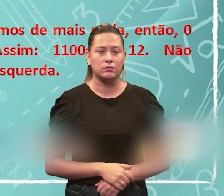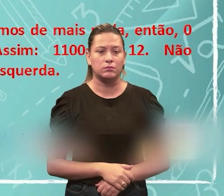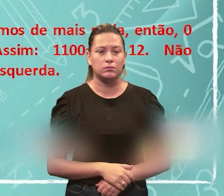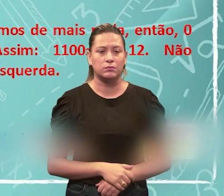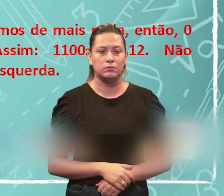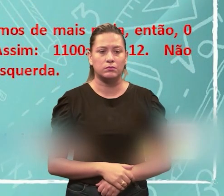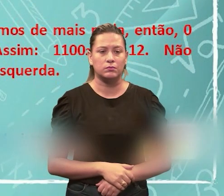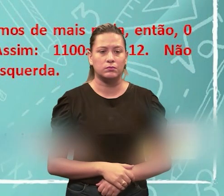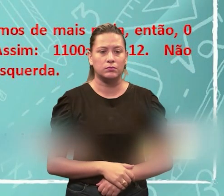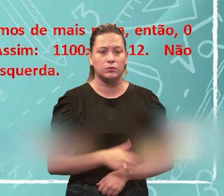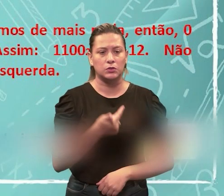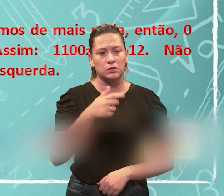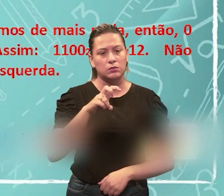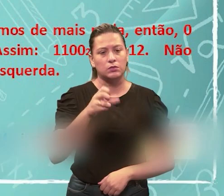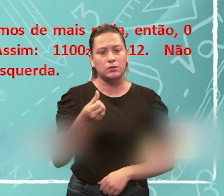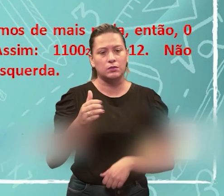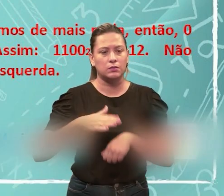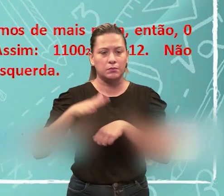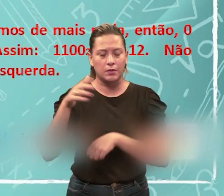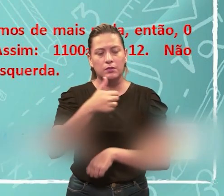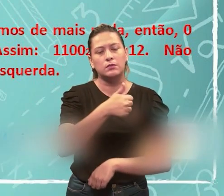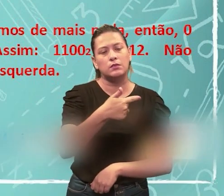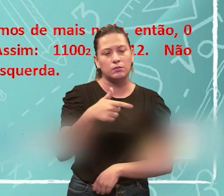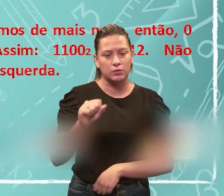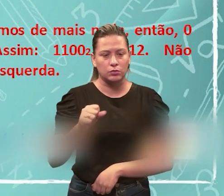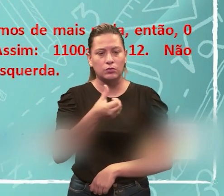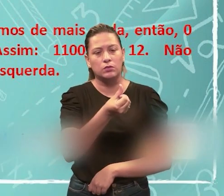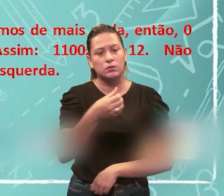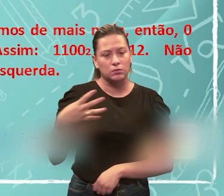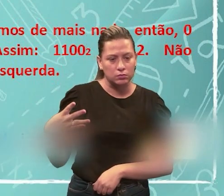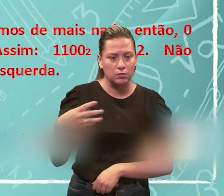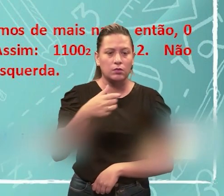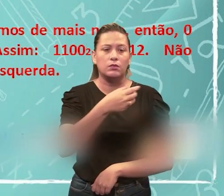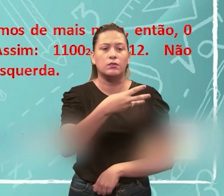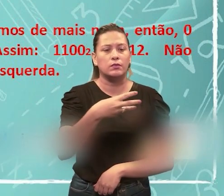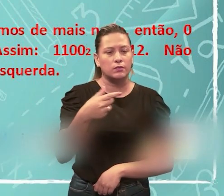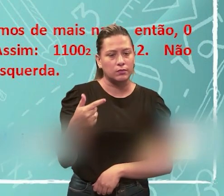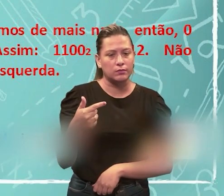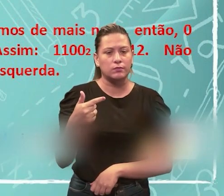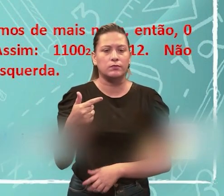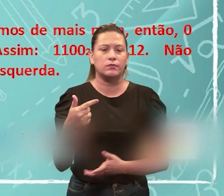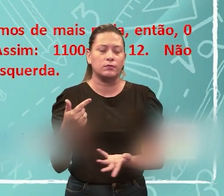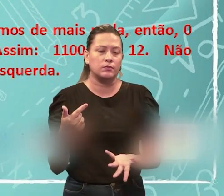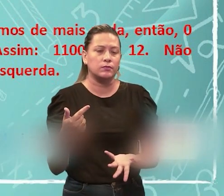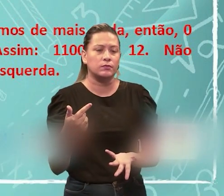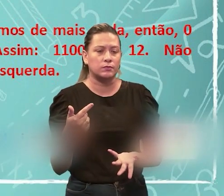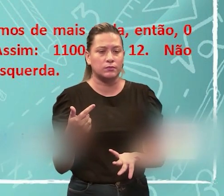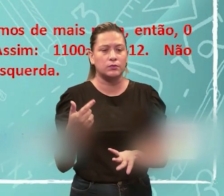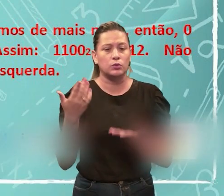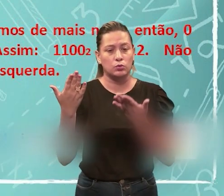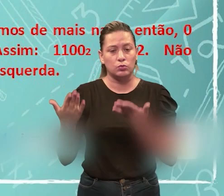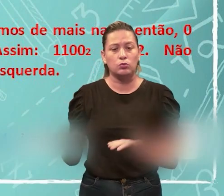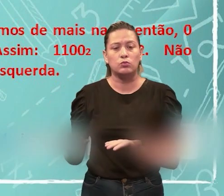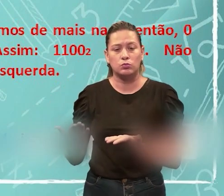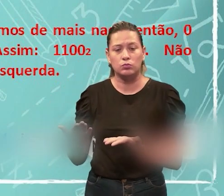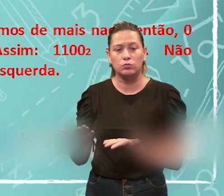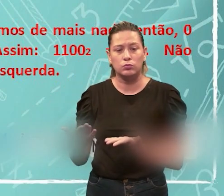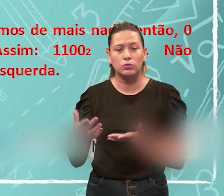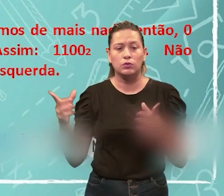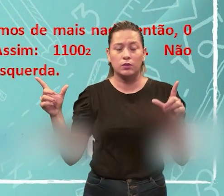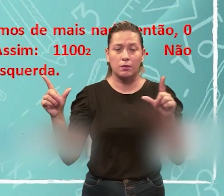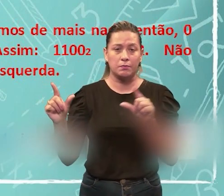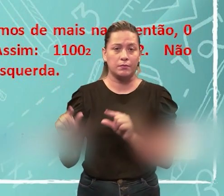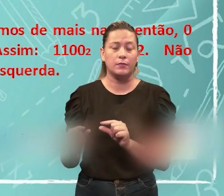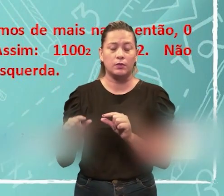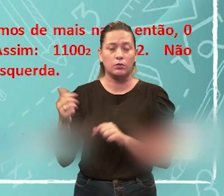0. 256 é maior, 128, 64. O único número aqui, teoricamente, menor